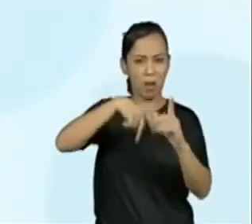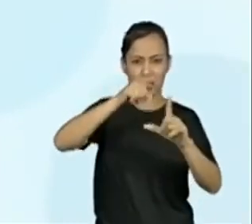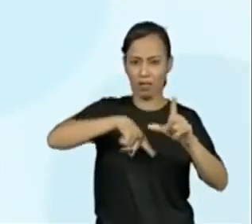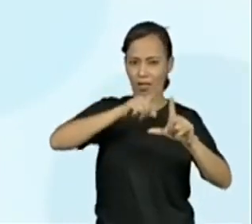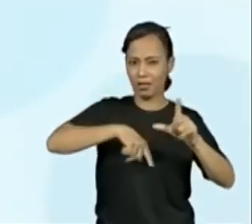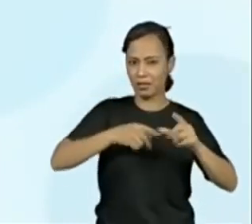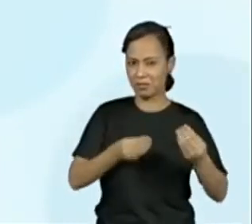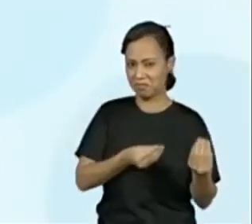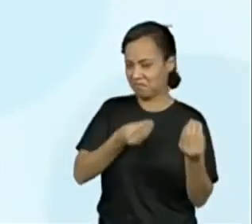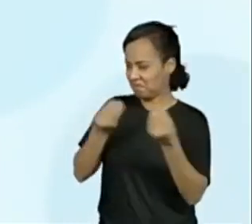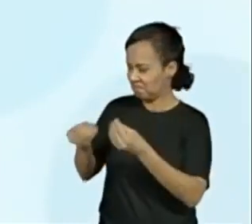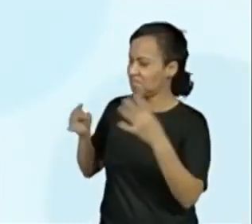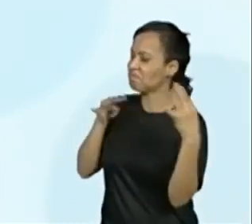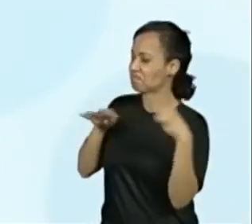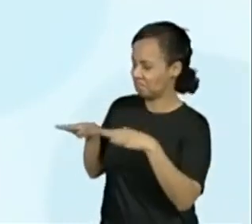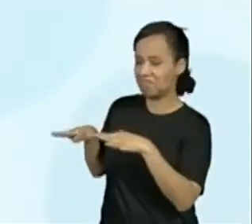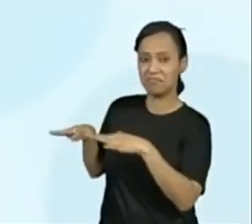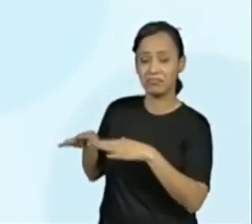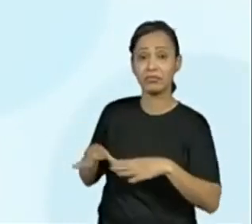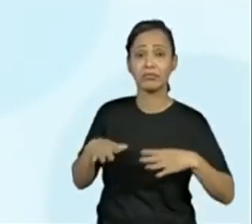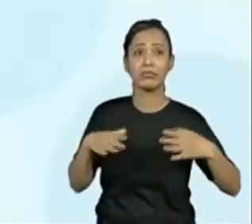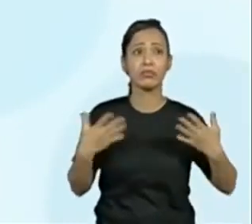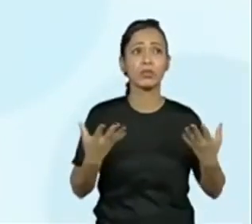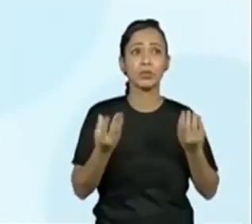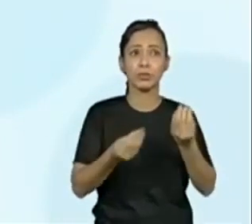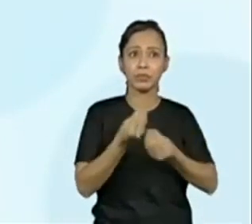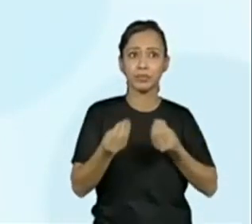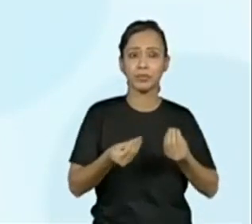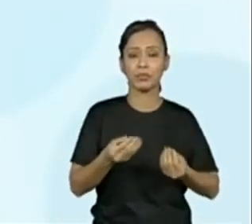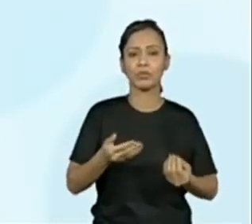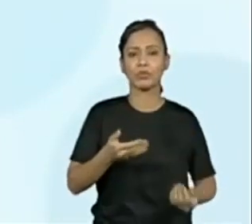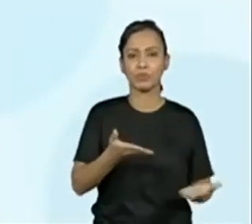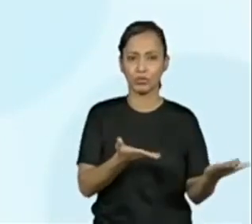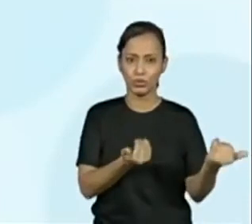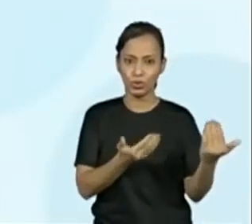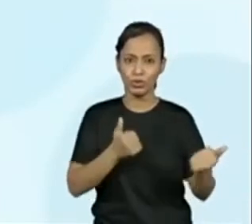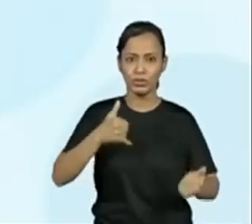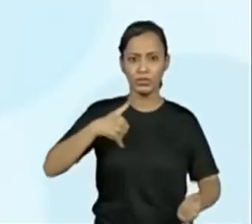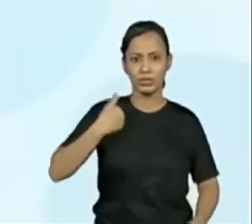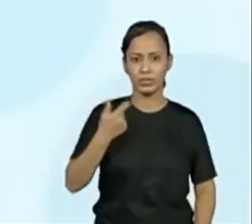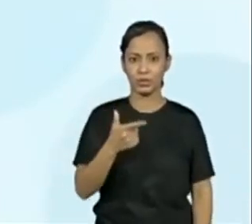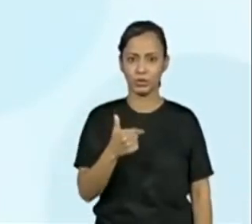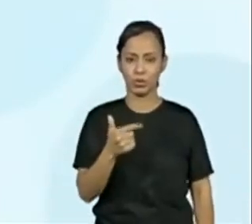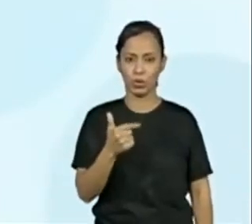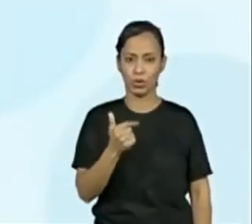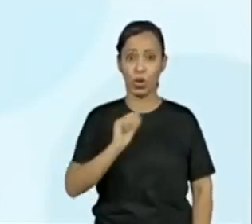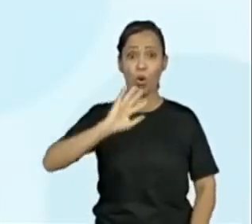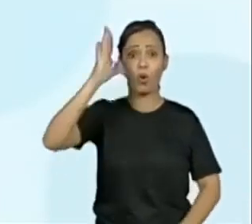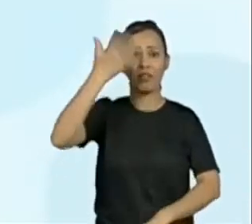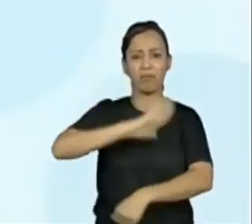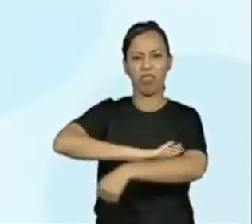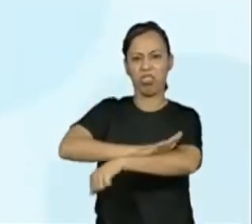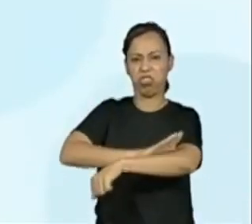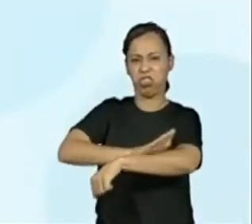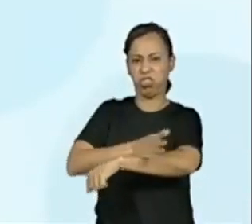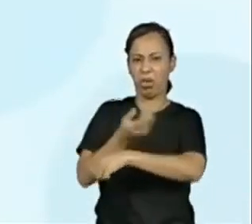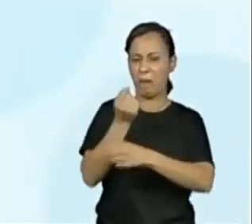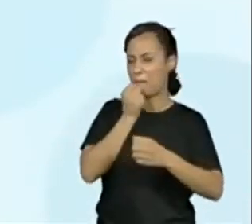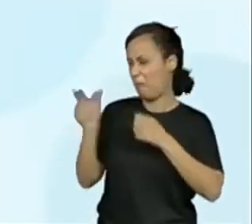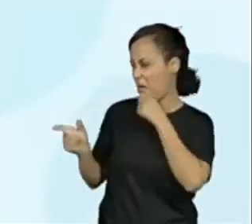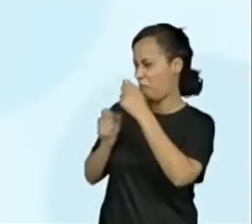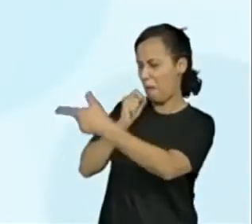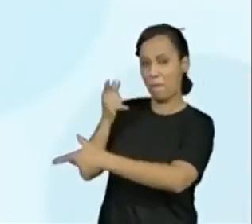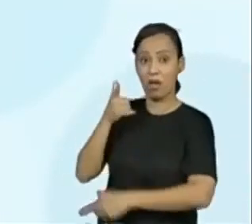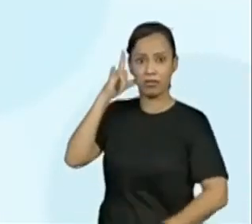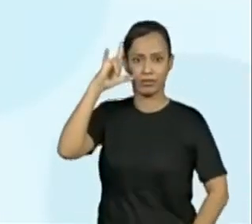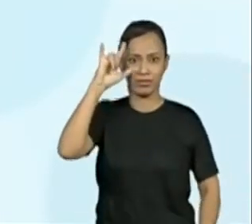por literatura, já ganhou mais de 800 mil seguidores após ser vítima de ataques racistas no